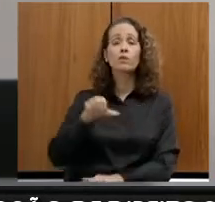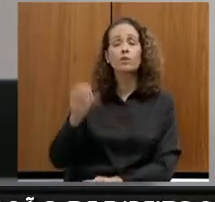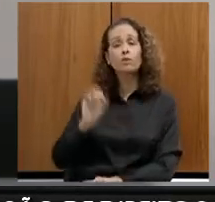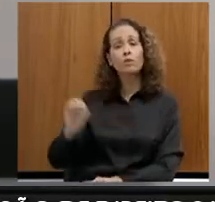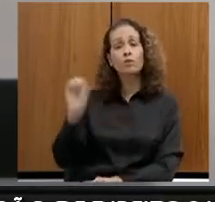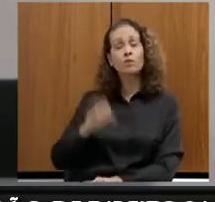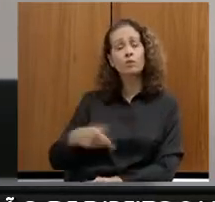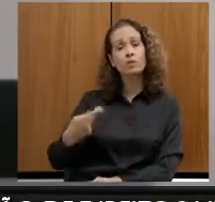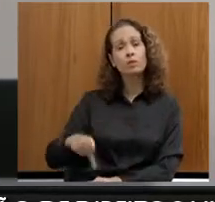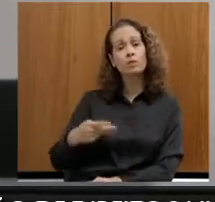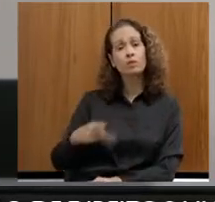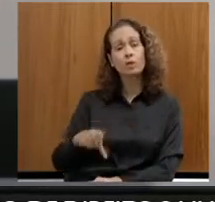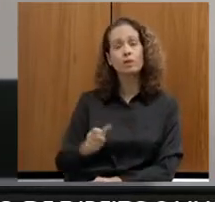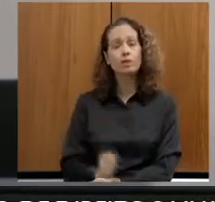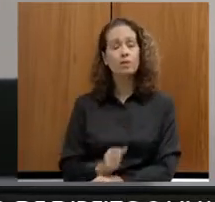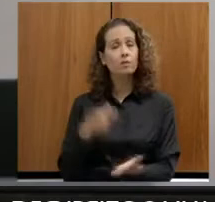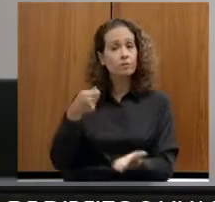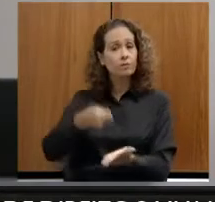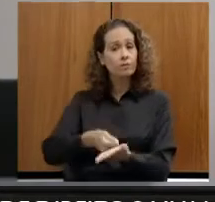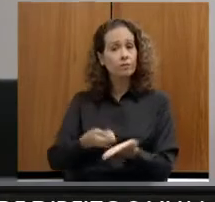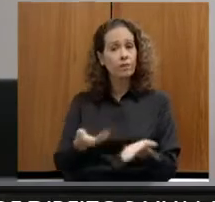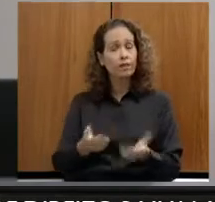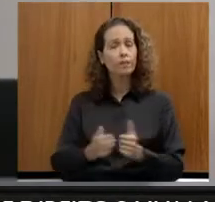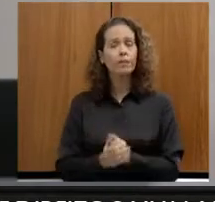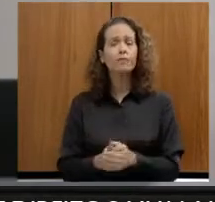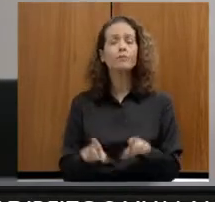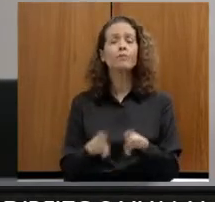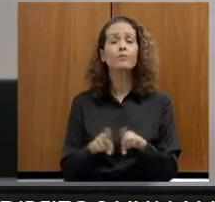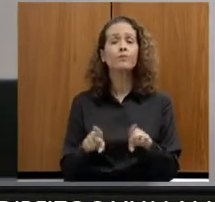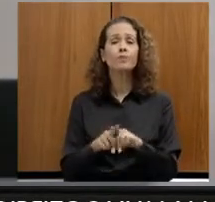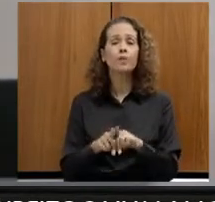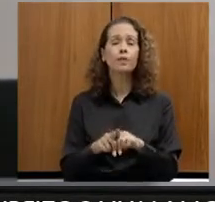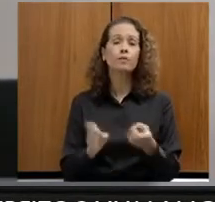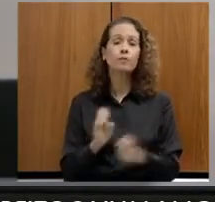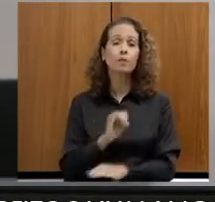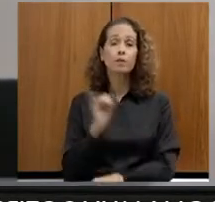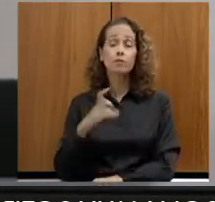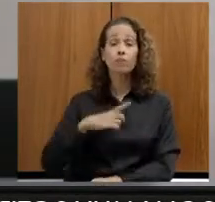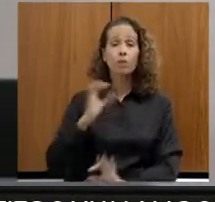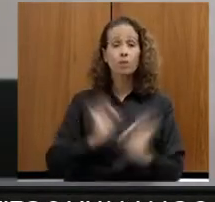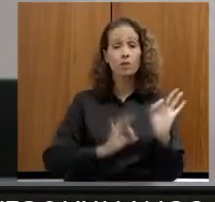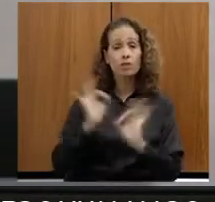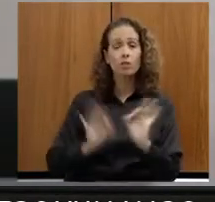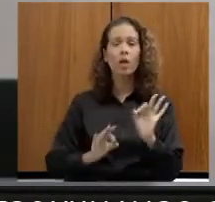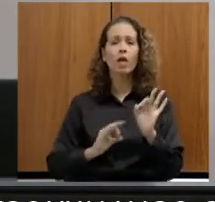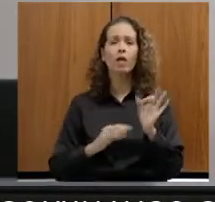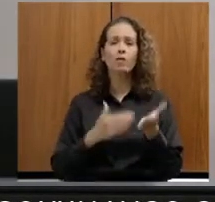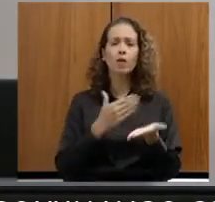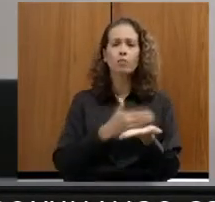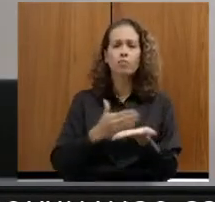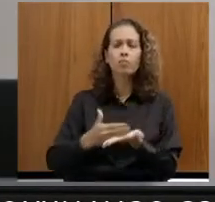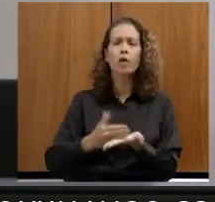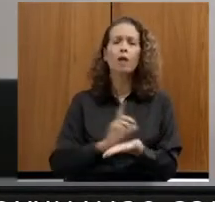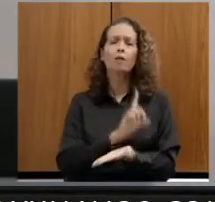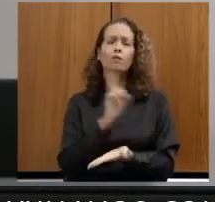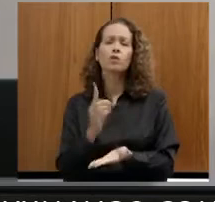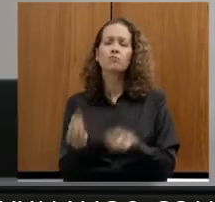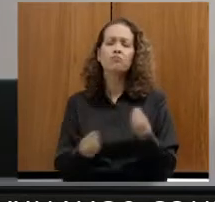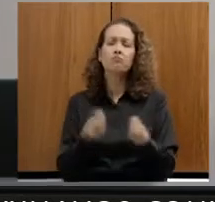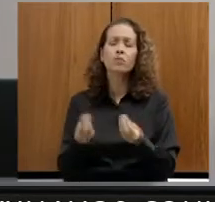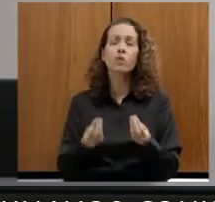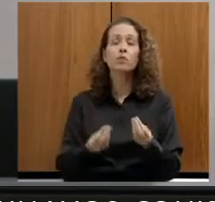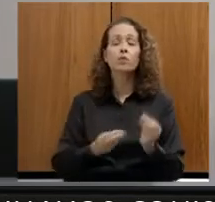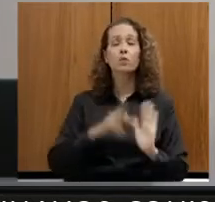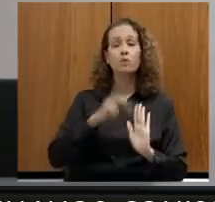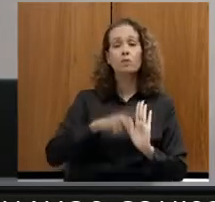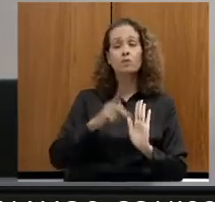para o efetivo pagamento, bem como se há planejamento e cronograma para que a implementação do programa de